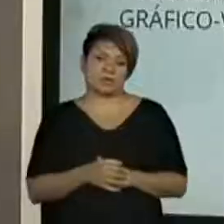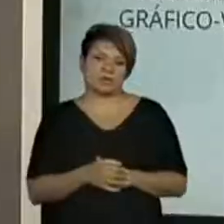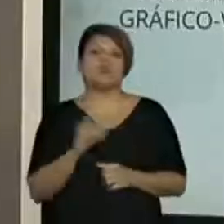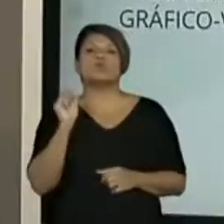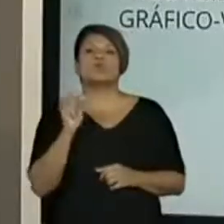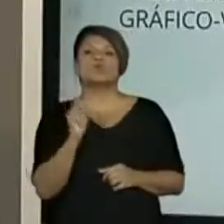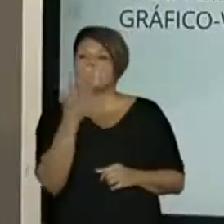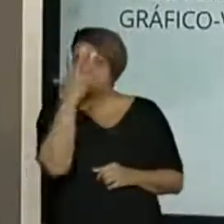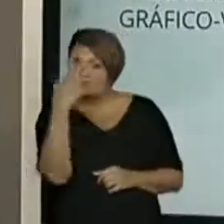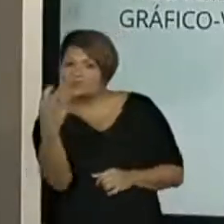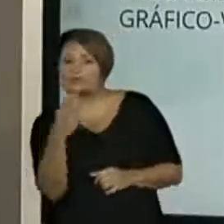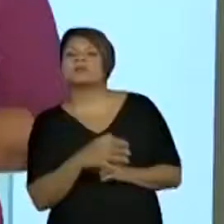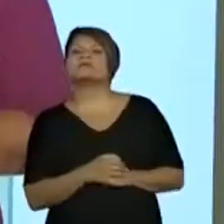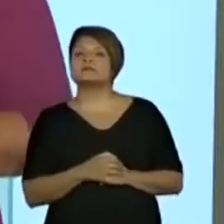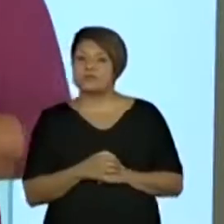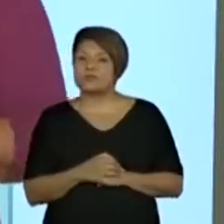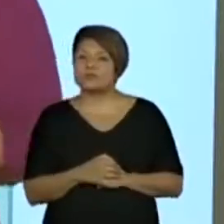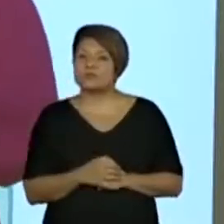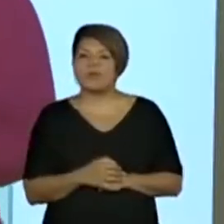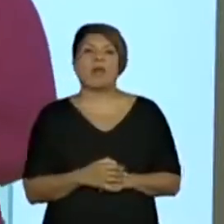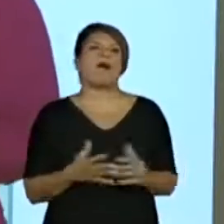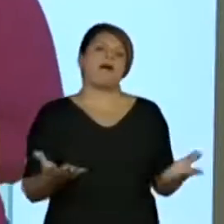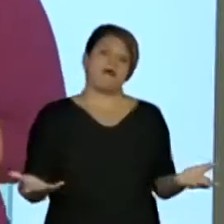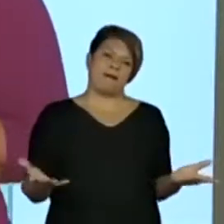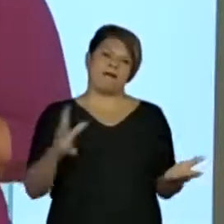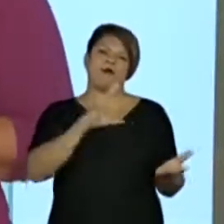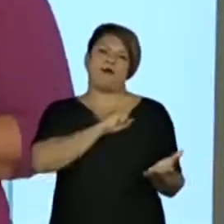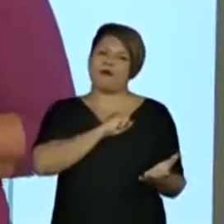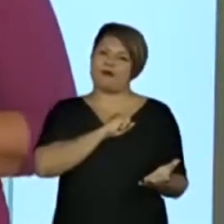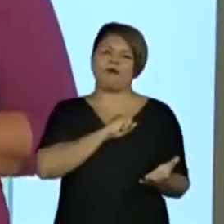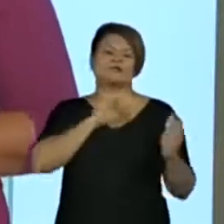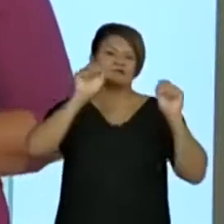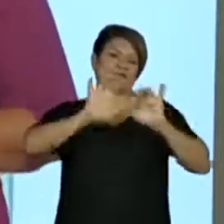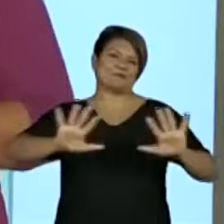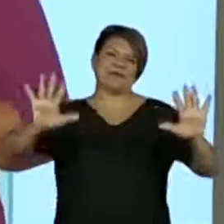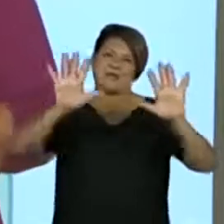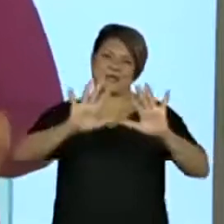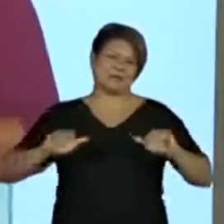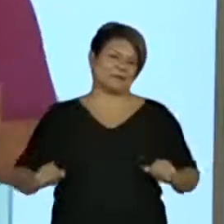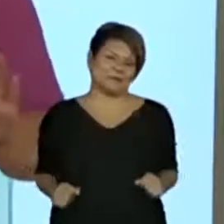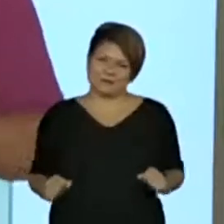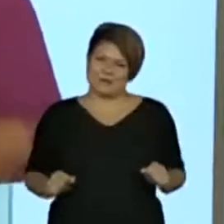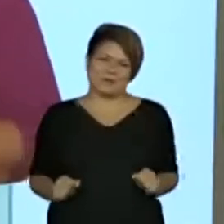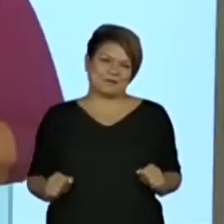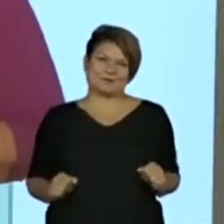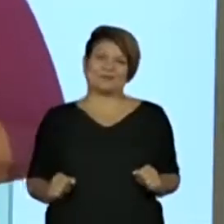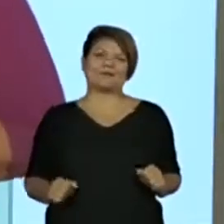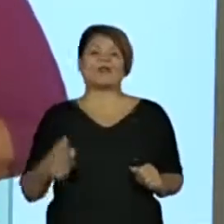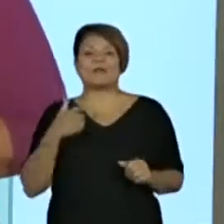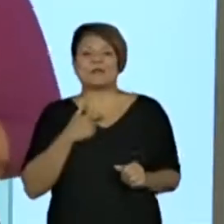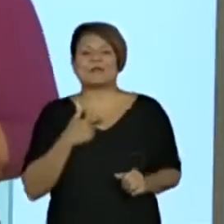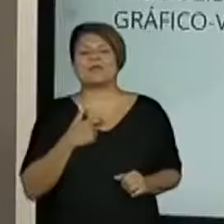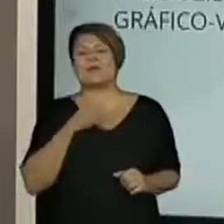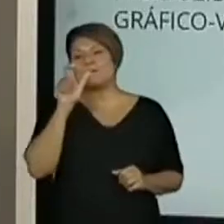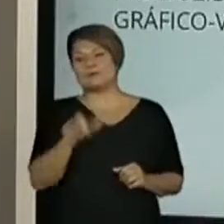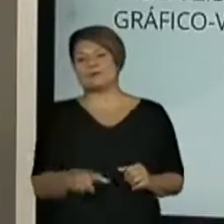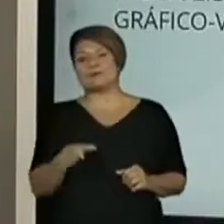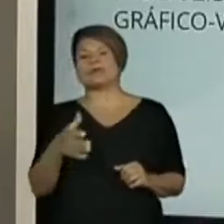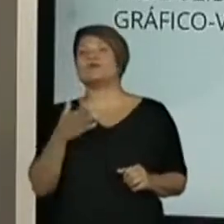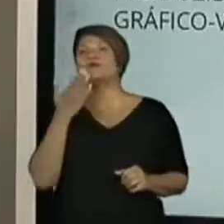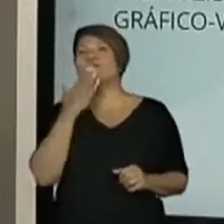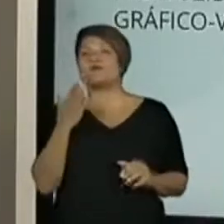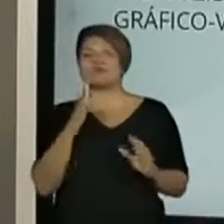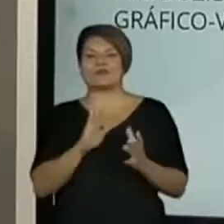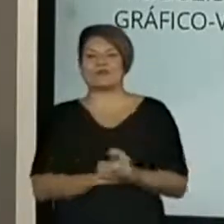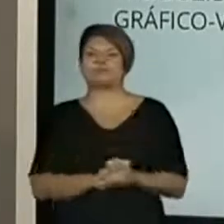atenção nas histórias em quadrinhos? Ah, eu gosto das imagens. Das imagens? Das imagens e eu tenho lá meu personagem favorito. Ah, e qual o seu